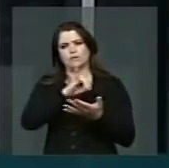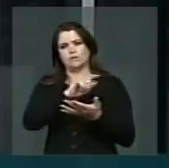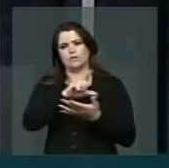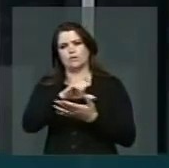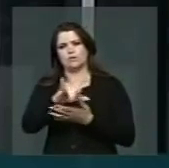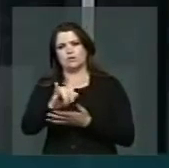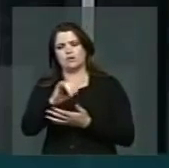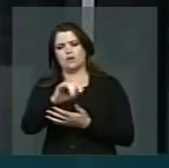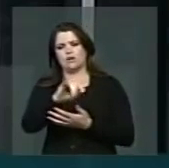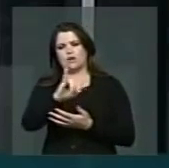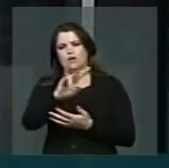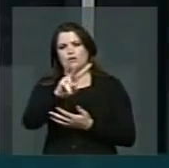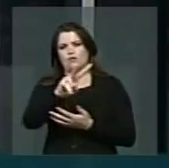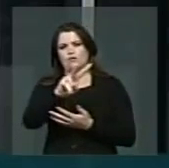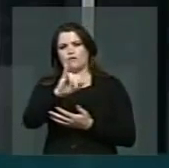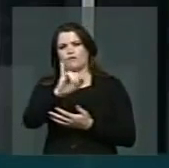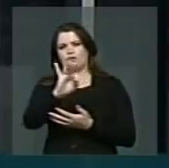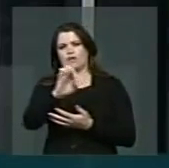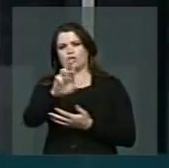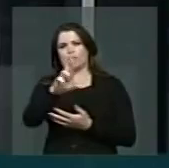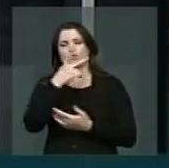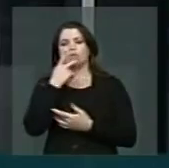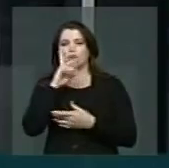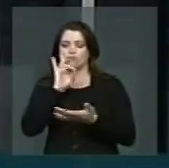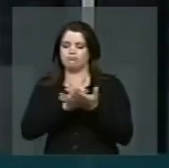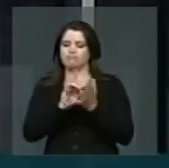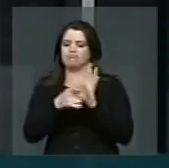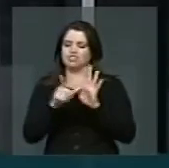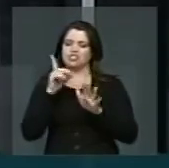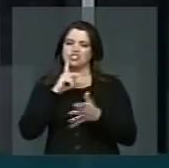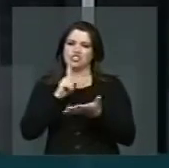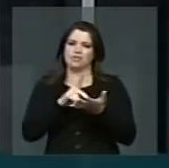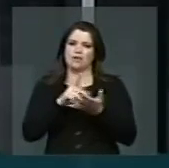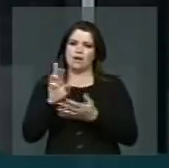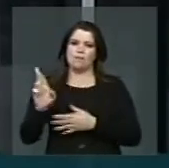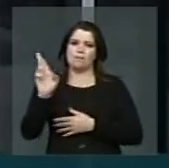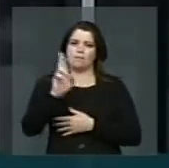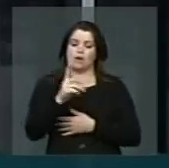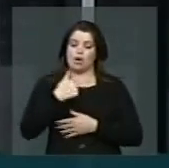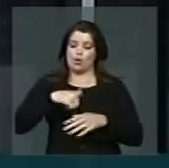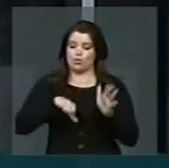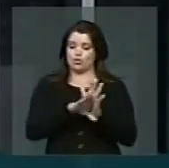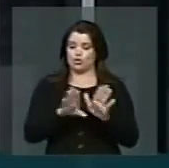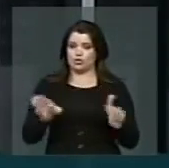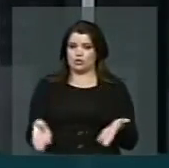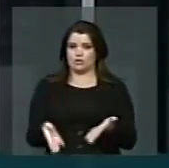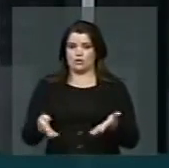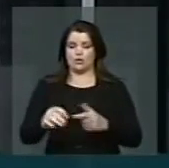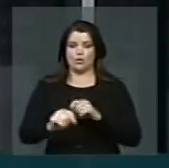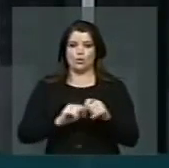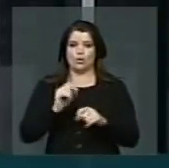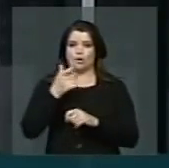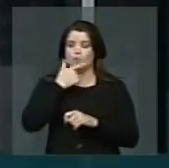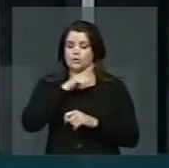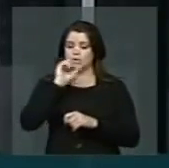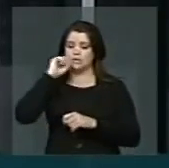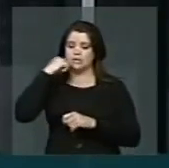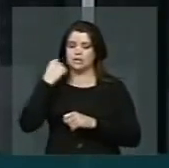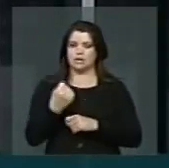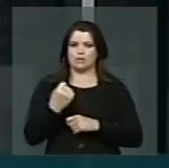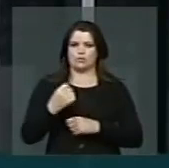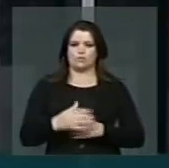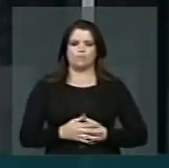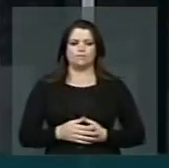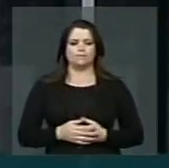Vitor, ter exatamente essa representação. Mas eu chegava aqui para ser senador da República.